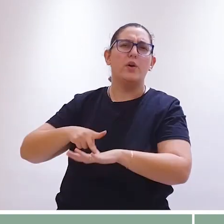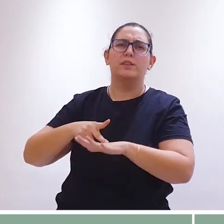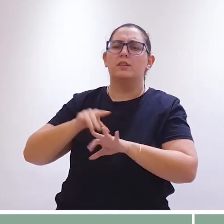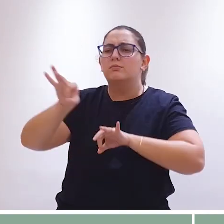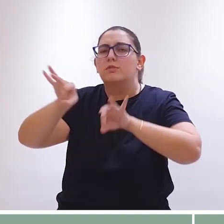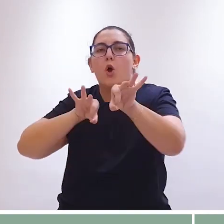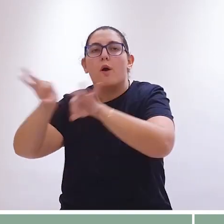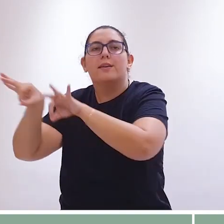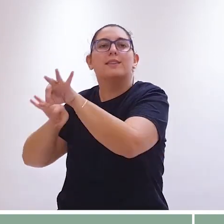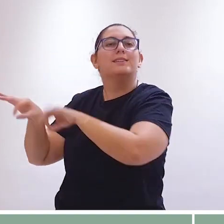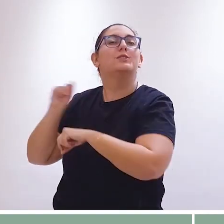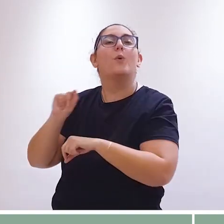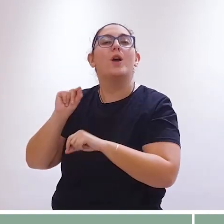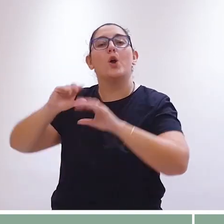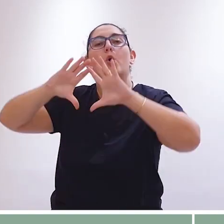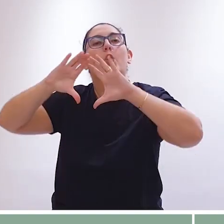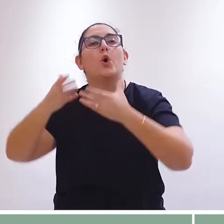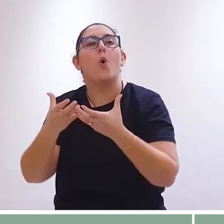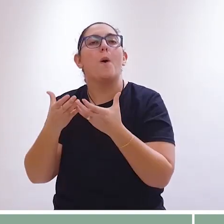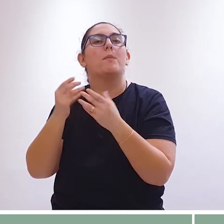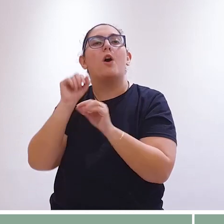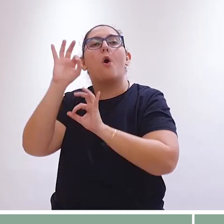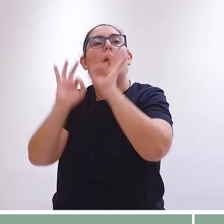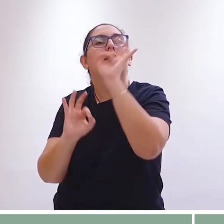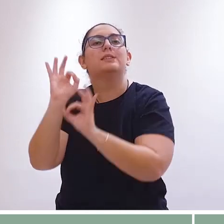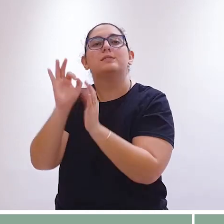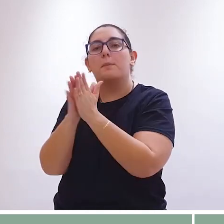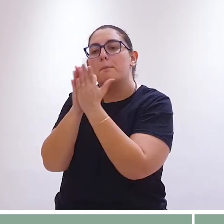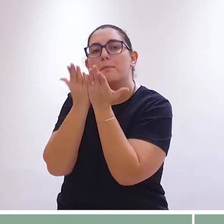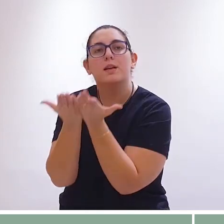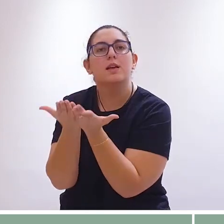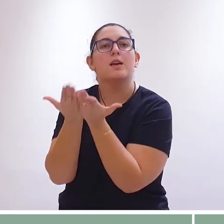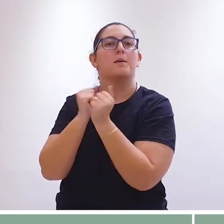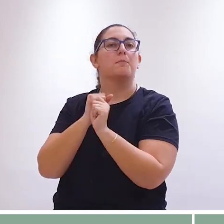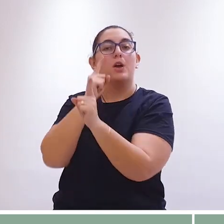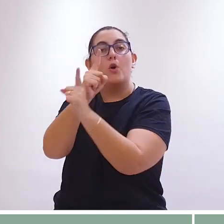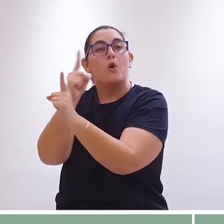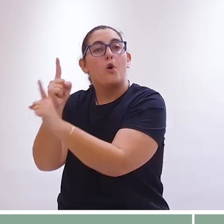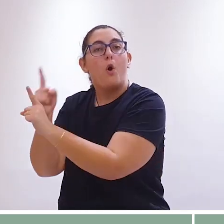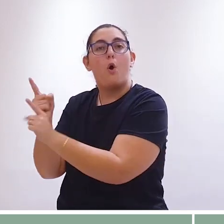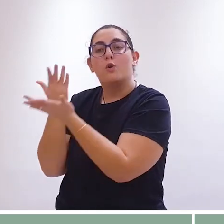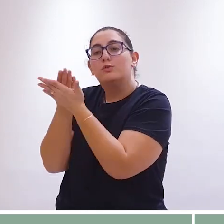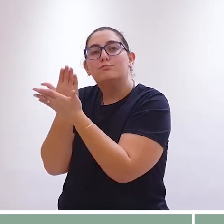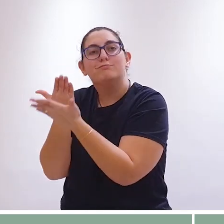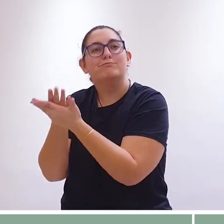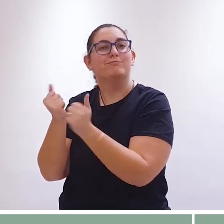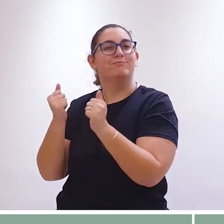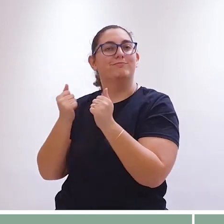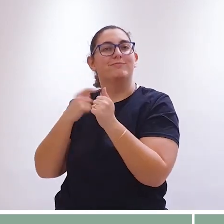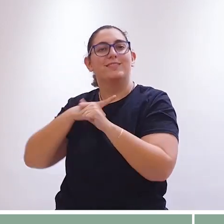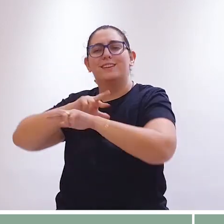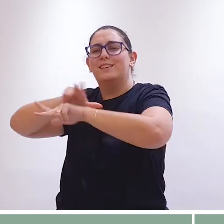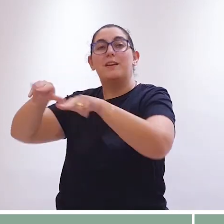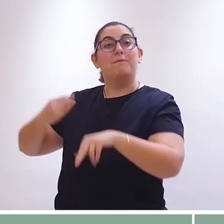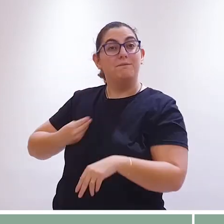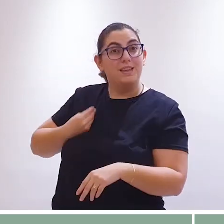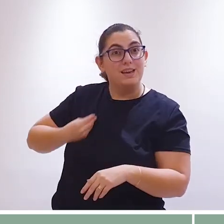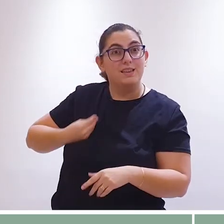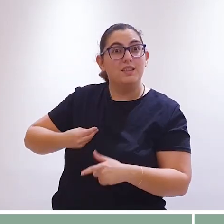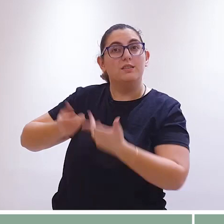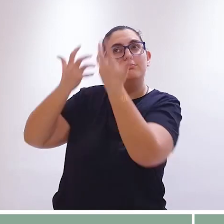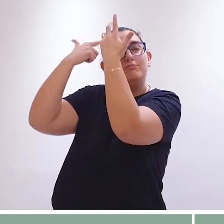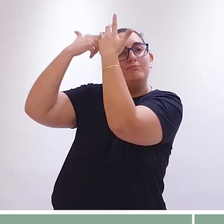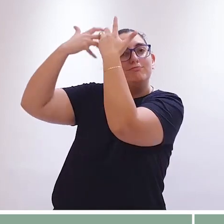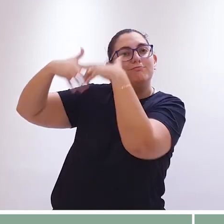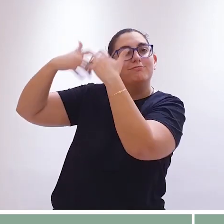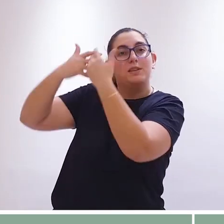comunidades organizam grupos de reflexão bíblica ou círculos bíblicos. É uma maneira de aprofundar a fé e